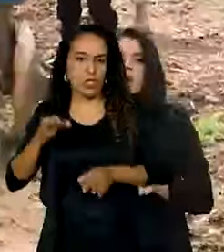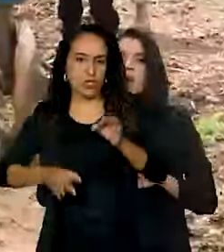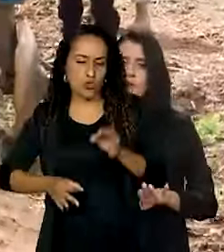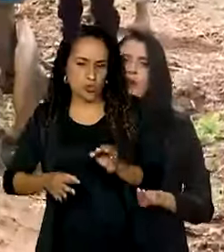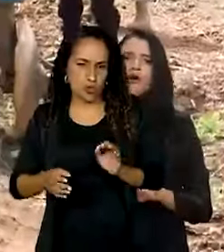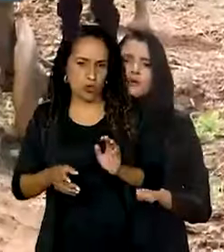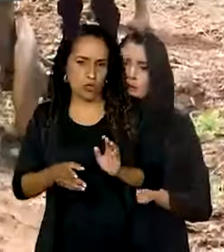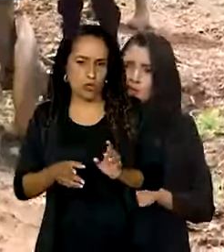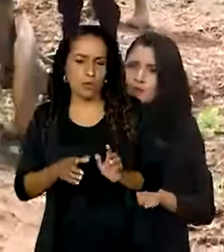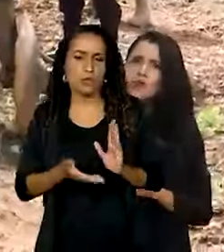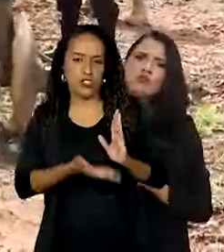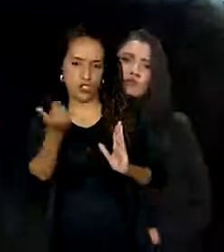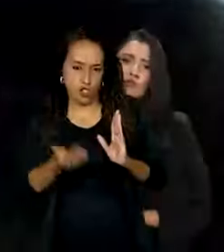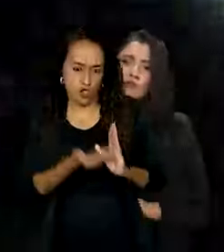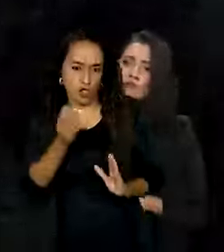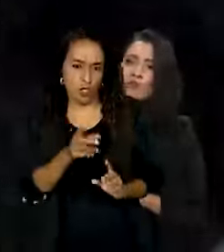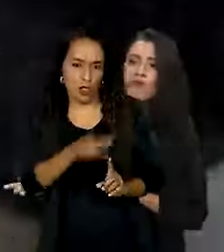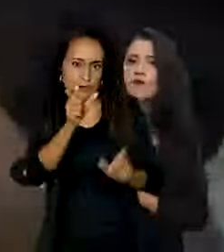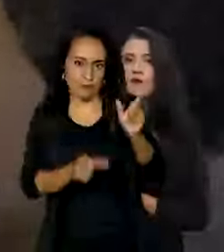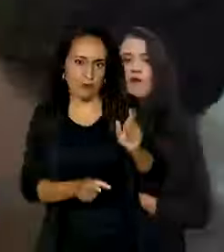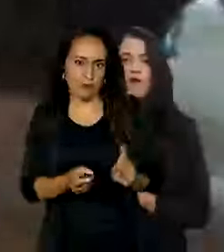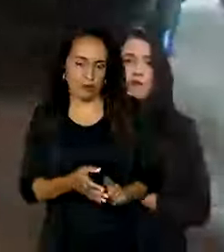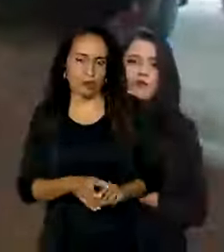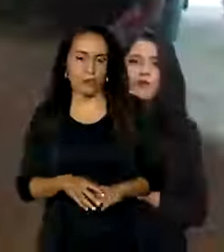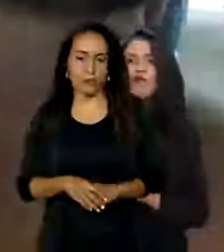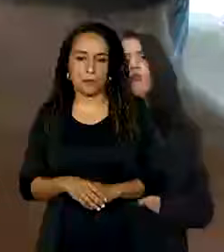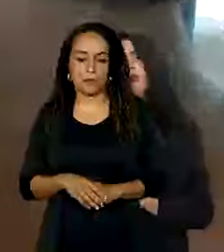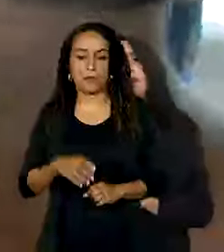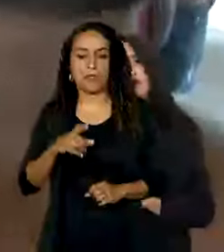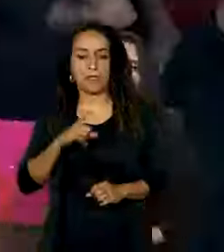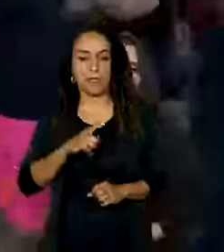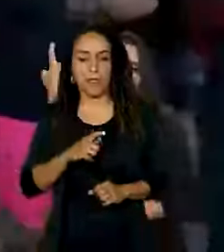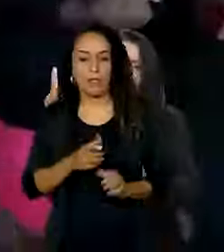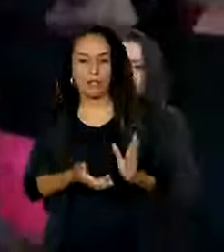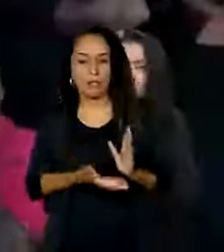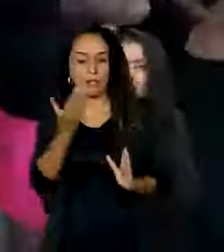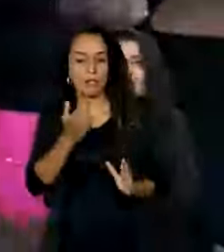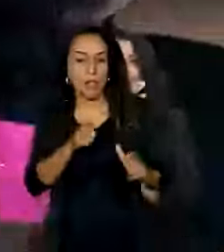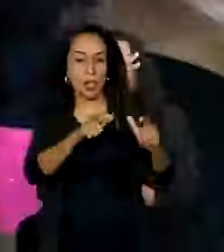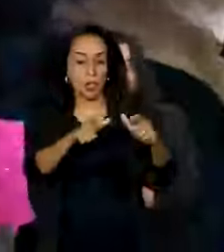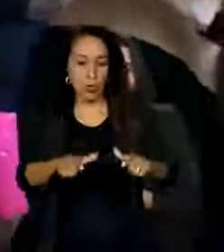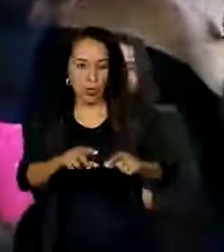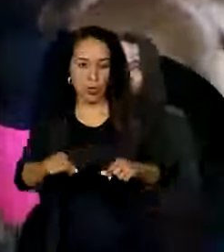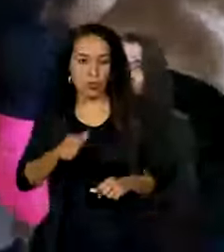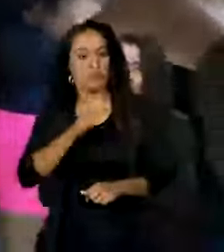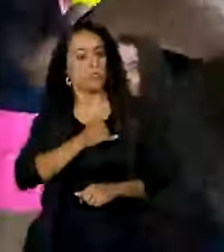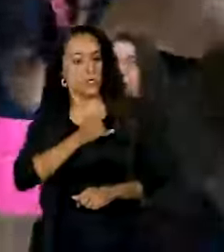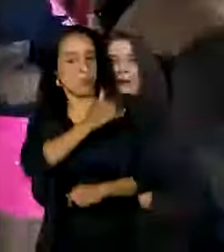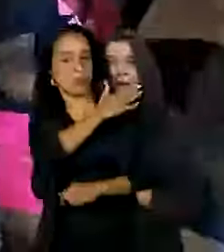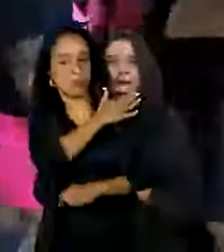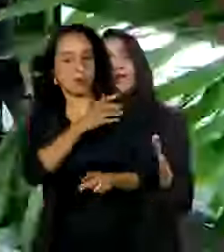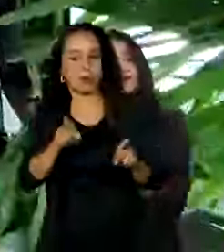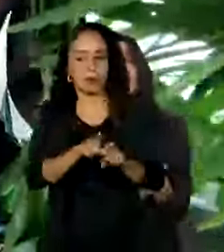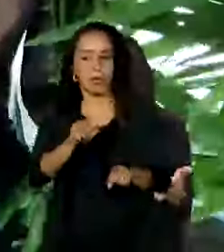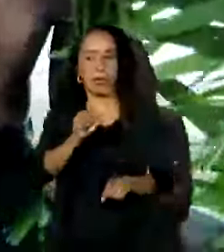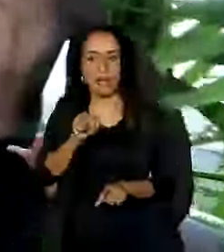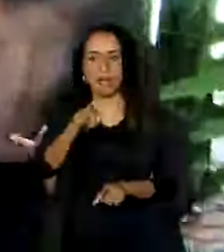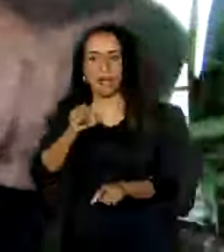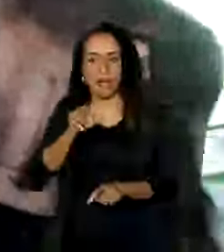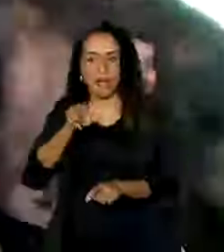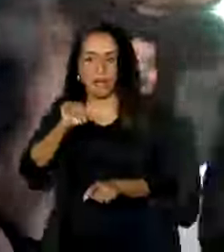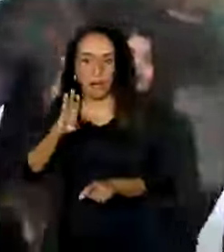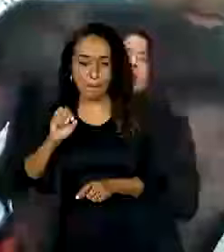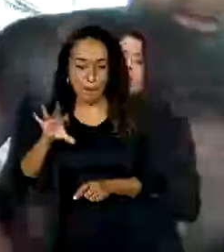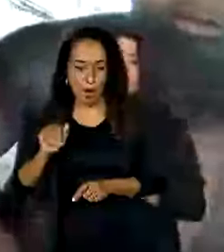para a retirada de invasores. Entre elas, está a desocupação dos territórios Yanomami e Araribóia. No